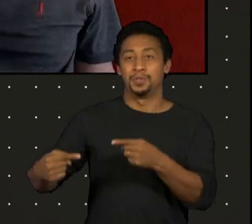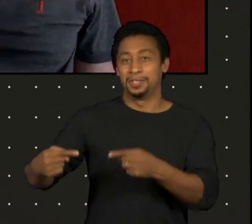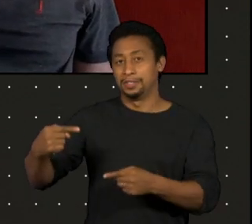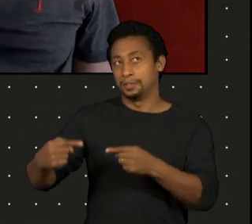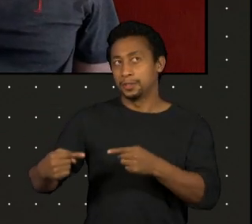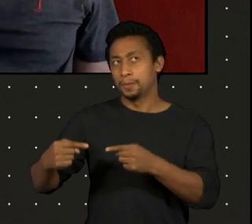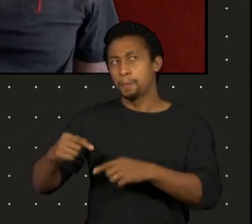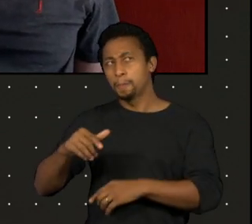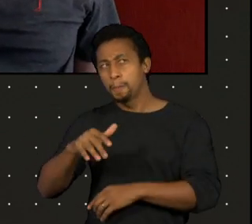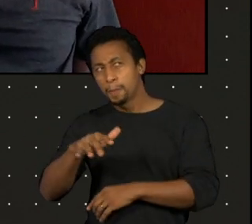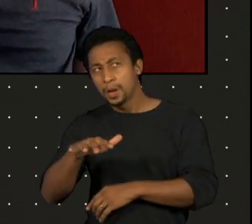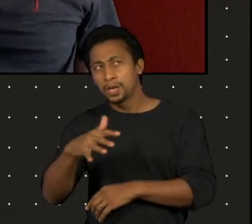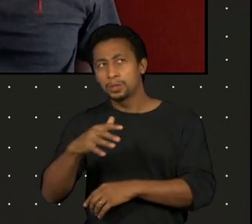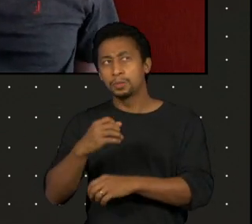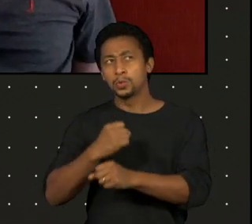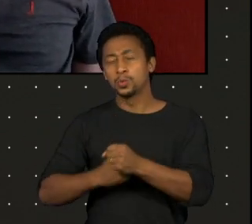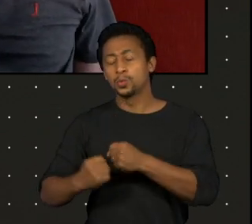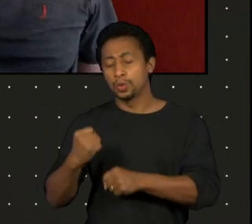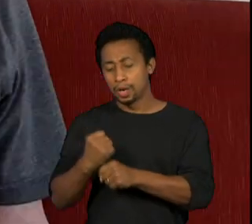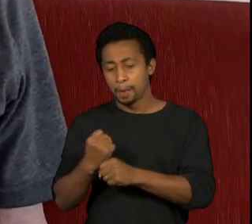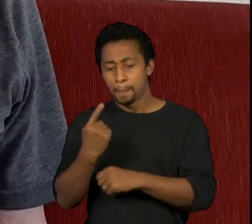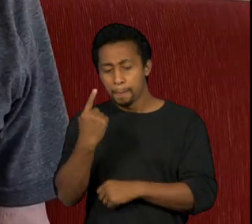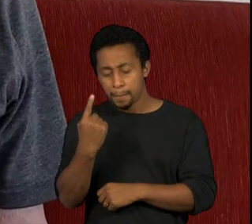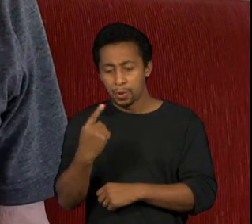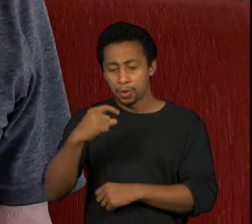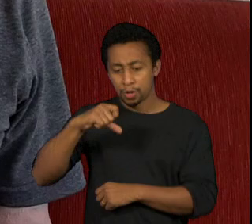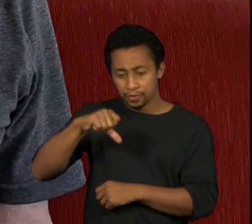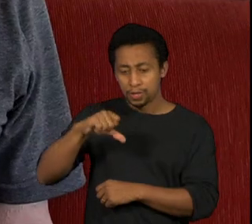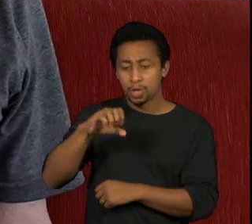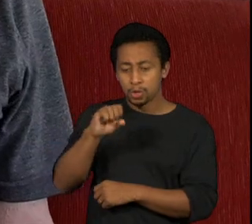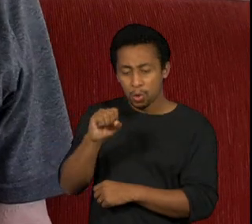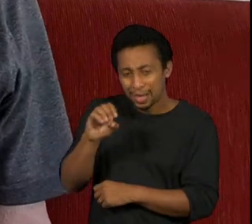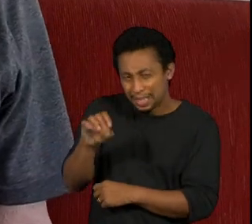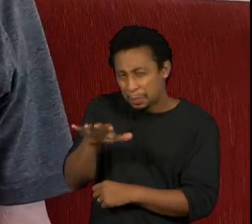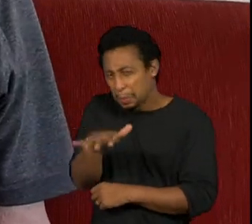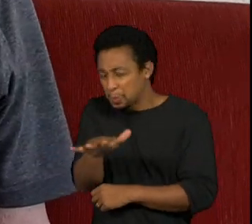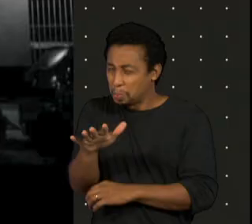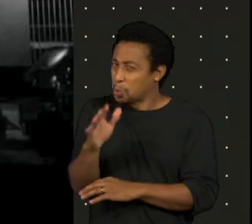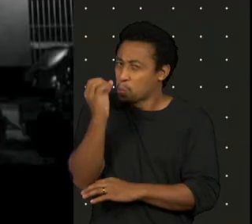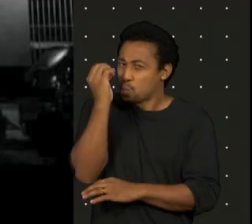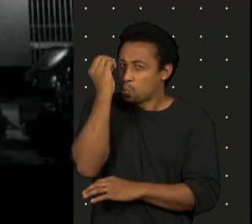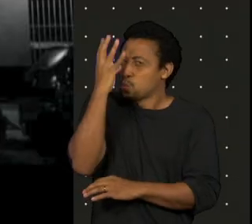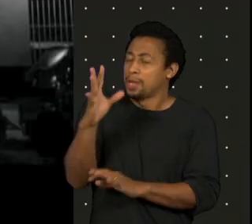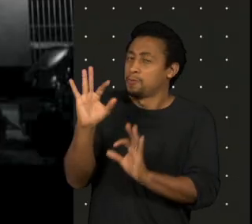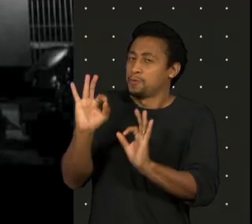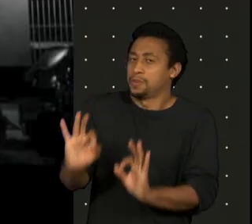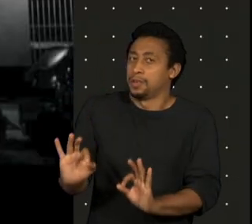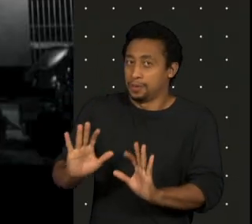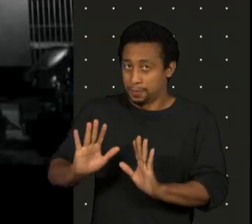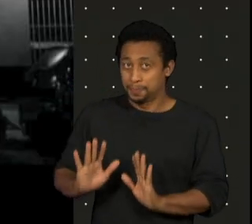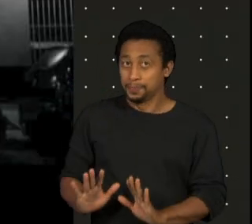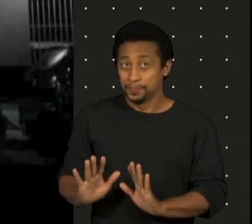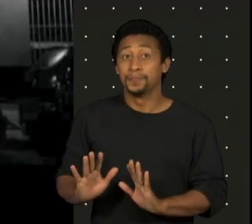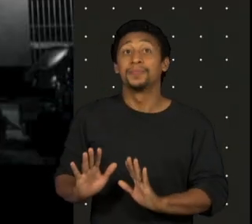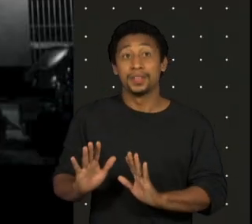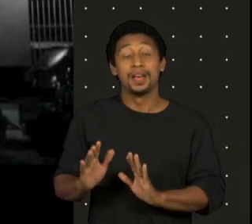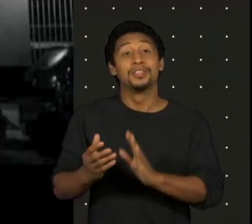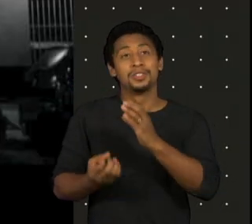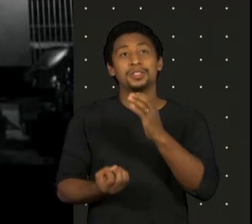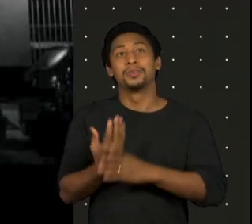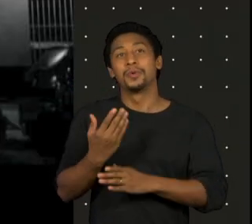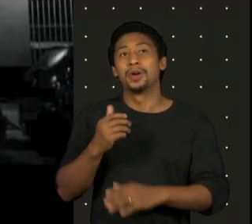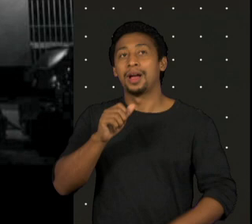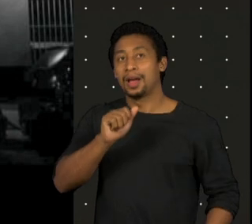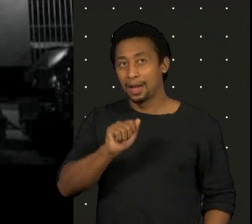80, 90, sei lá que anos eram aqueles, nós montamos o Ágora,